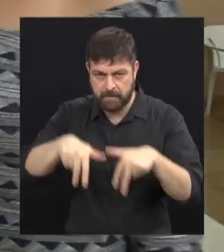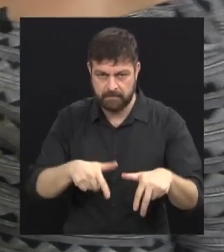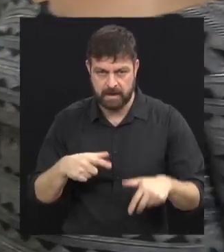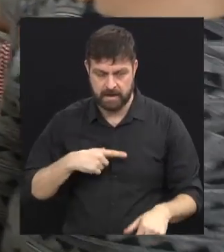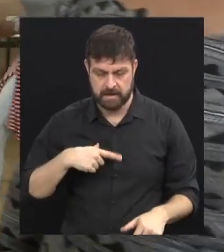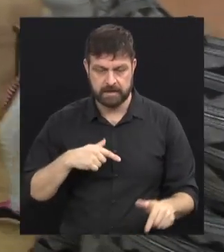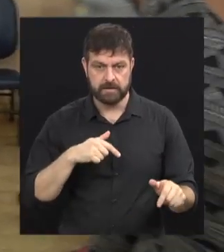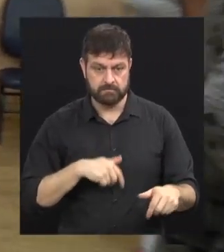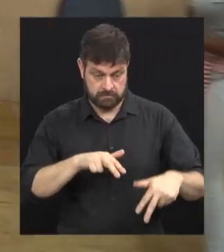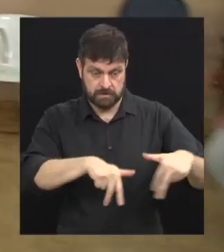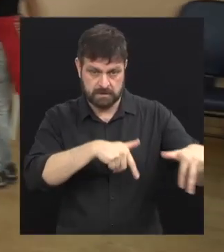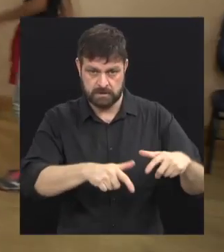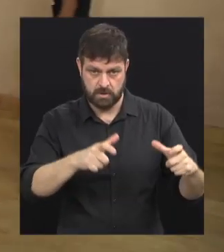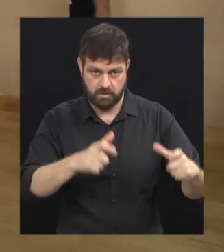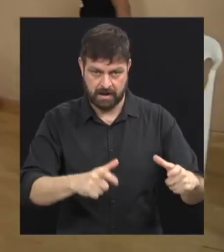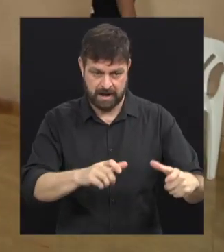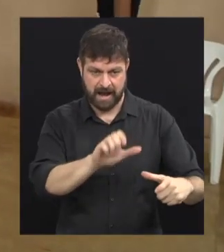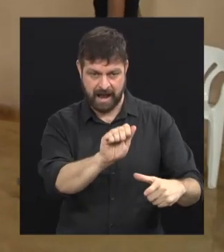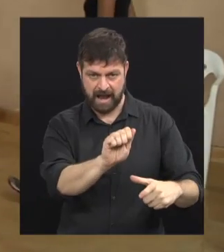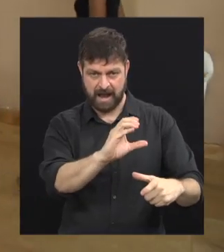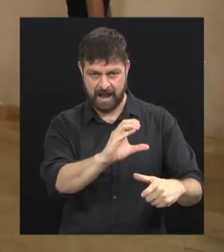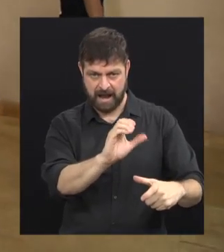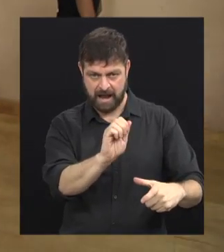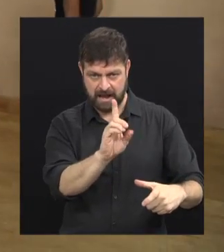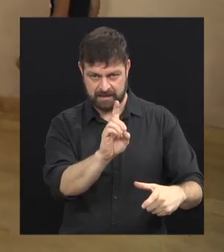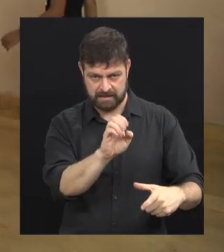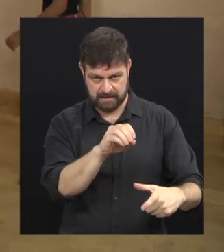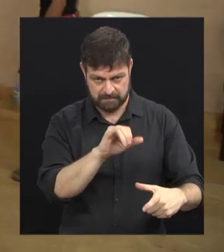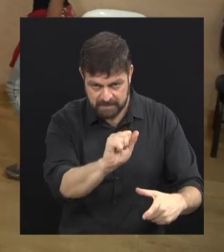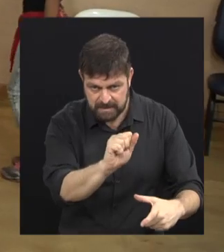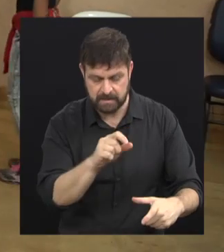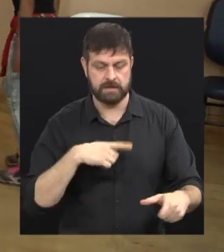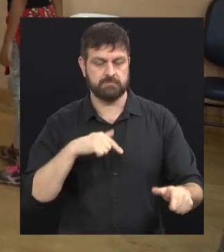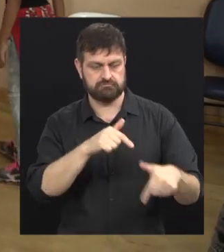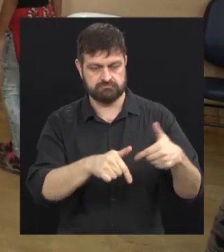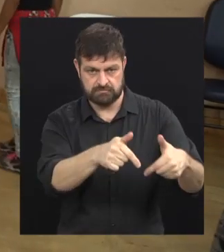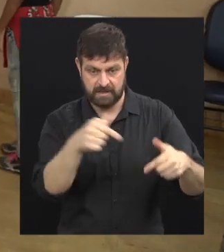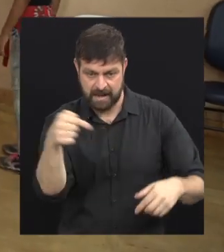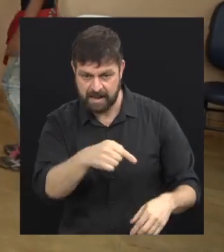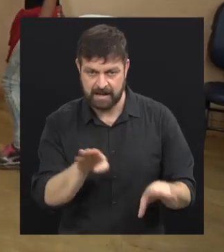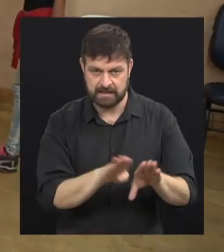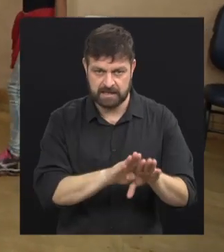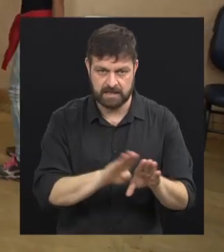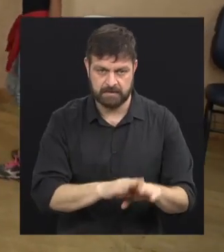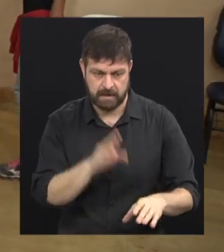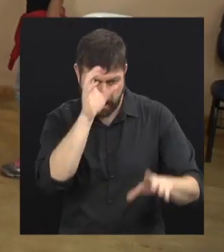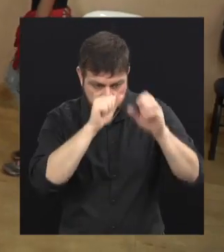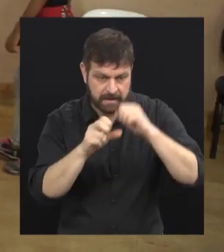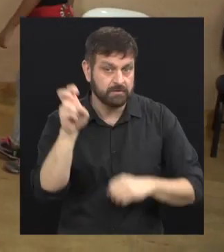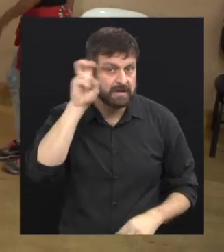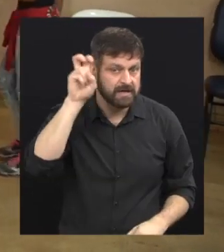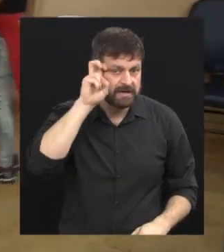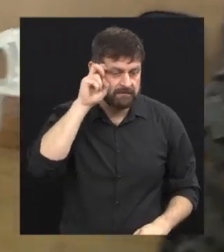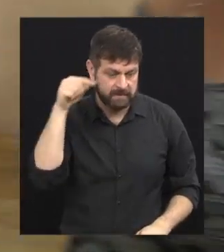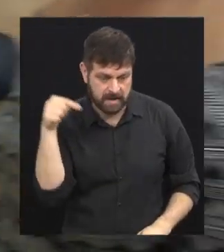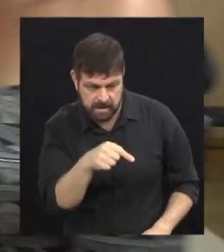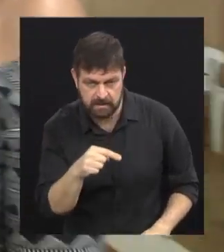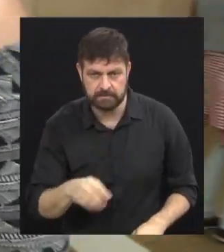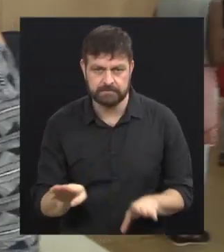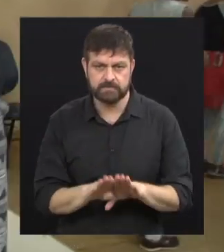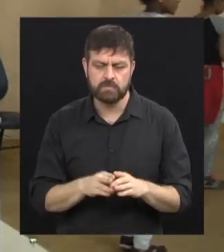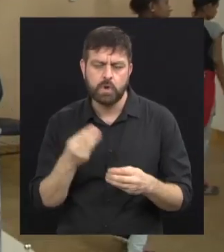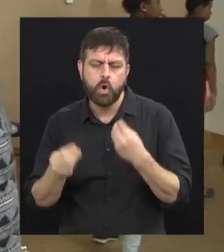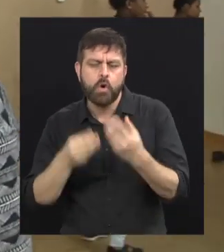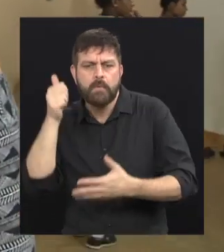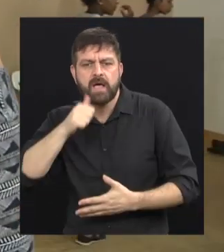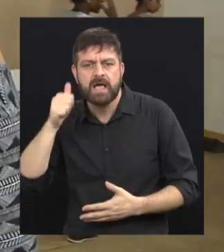danço numa academia também, fora aqui, numa academia, que é a Adriana Pizarro. Lá eu faço as aulas de quinta-feira. E as meninas, como